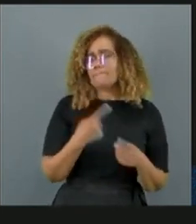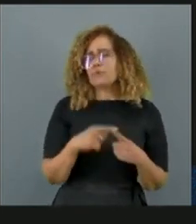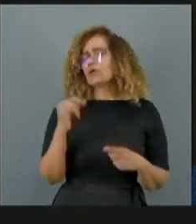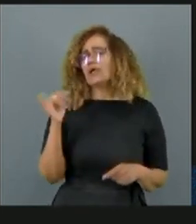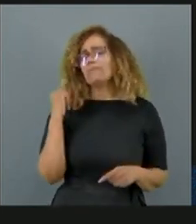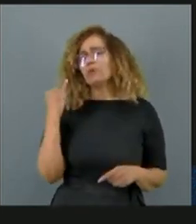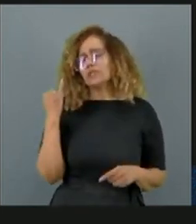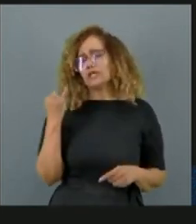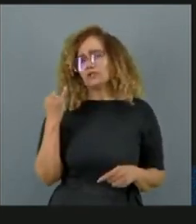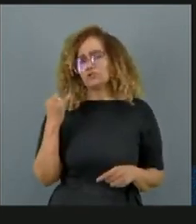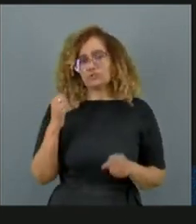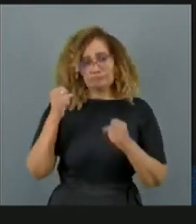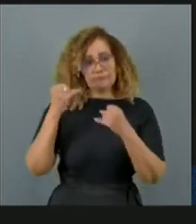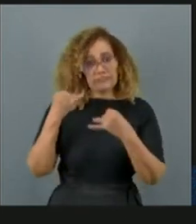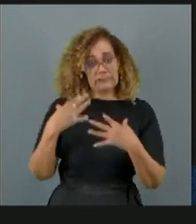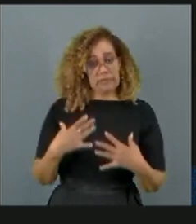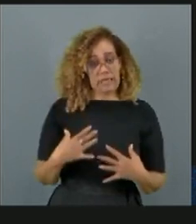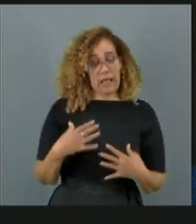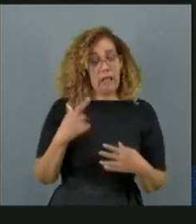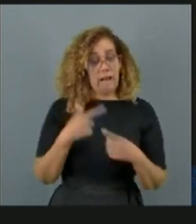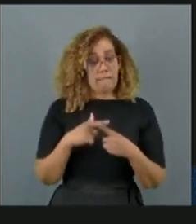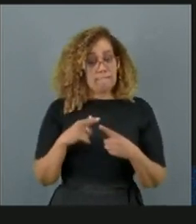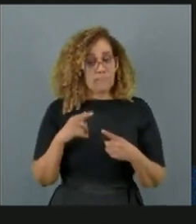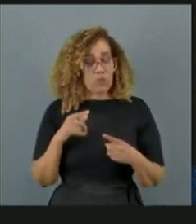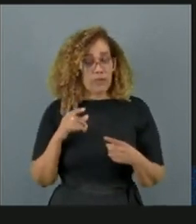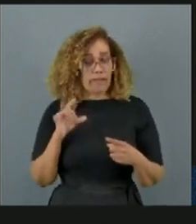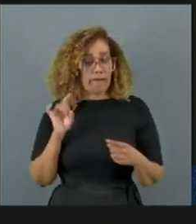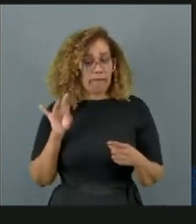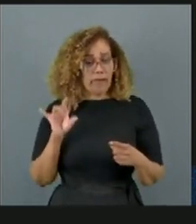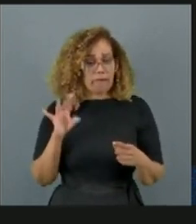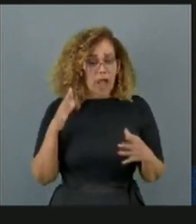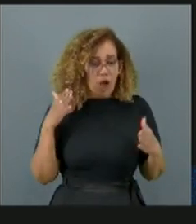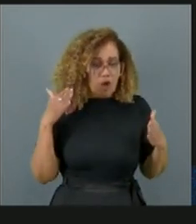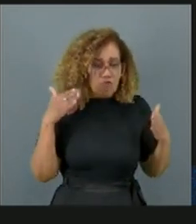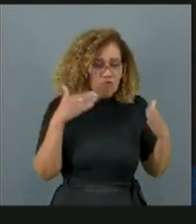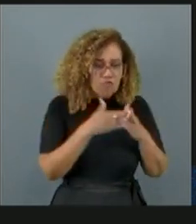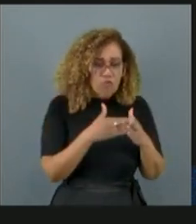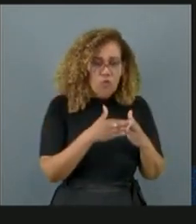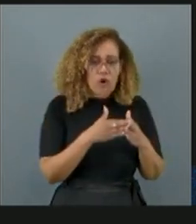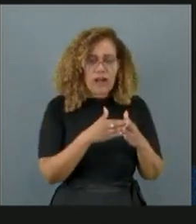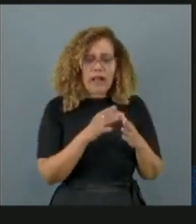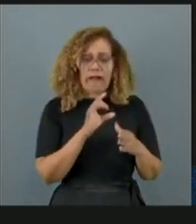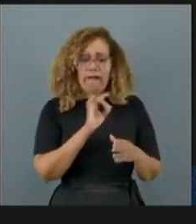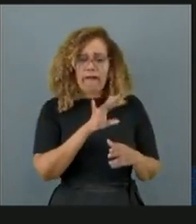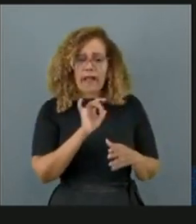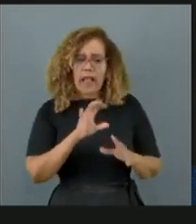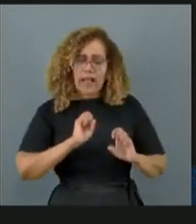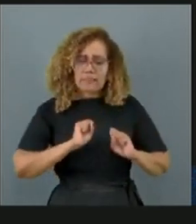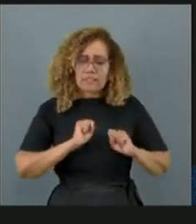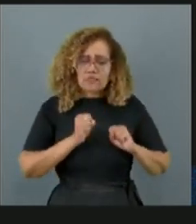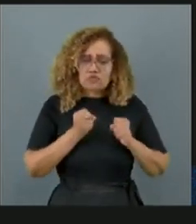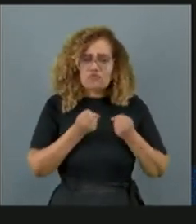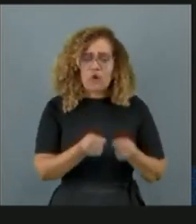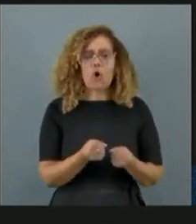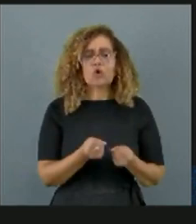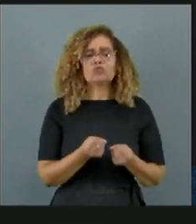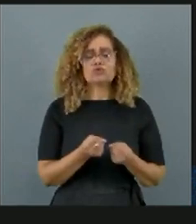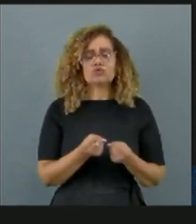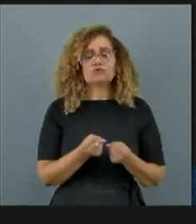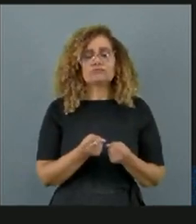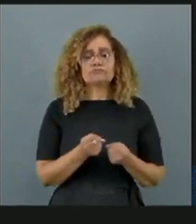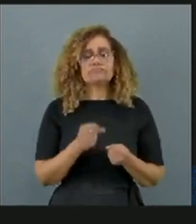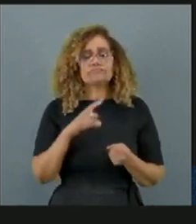importante porque concentra todos os esforços para podermos acionar a